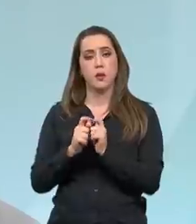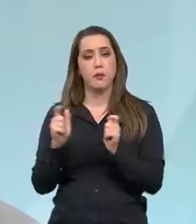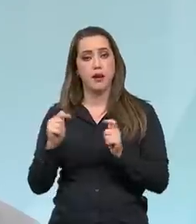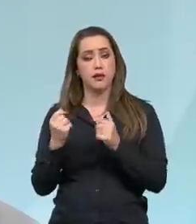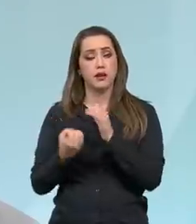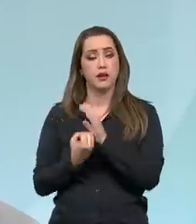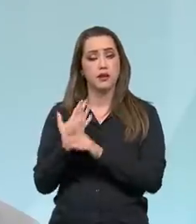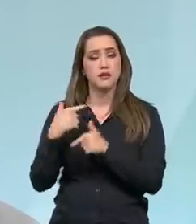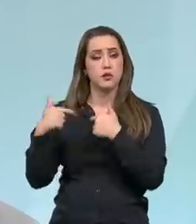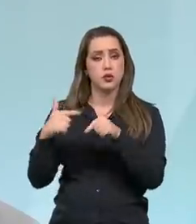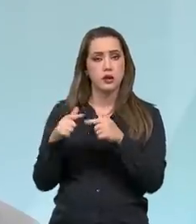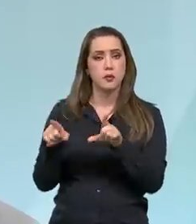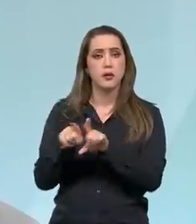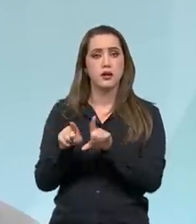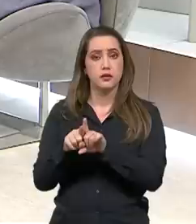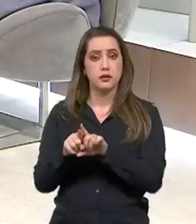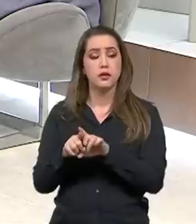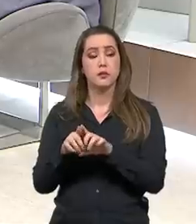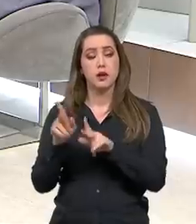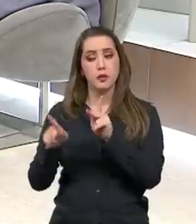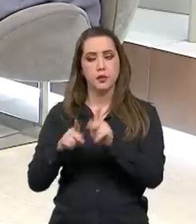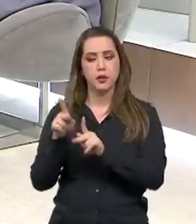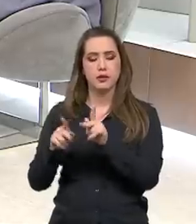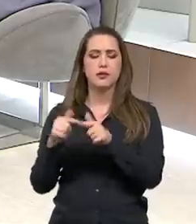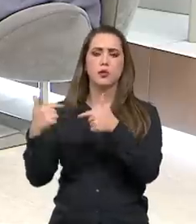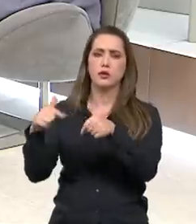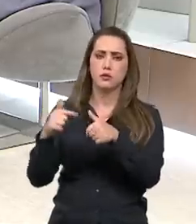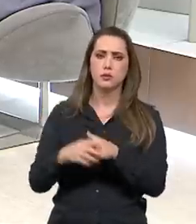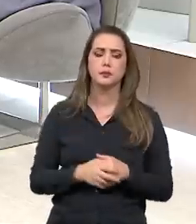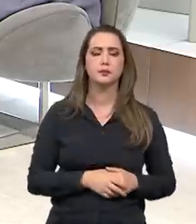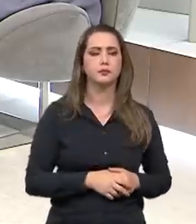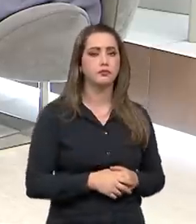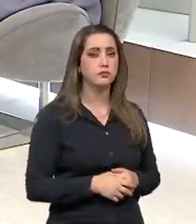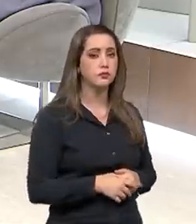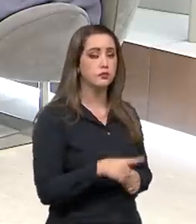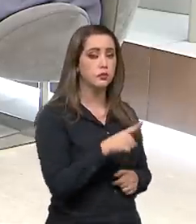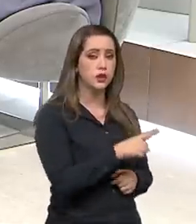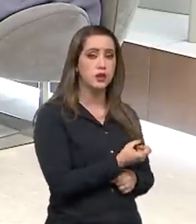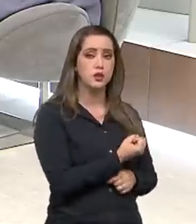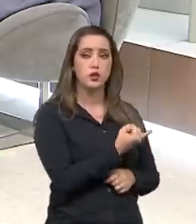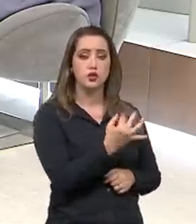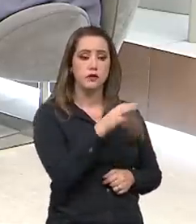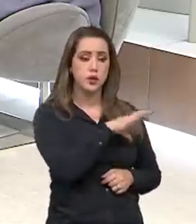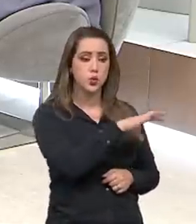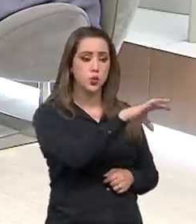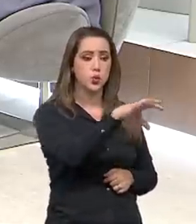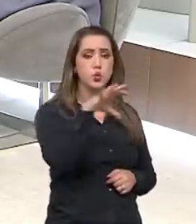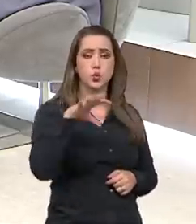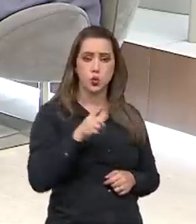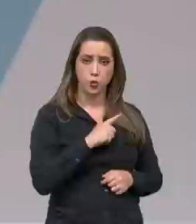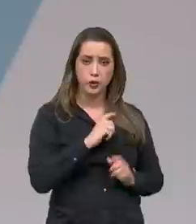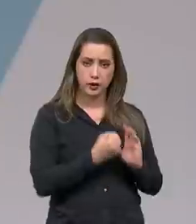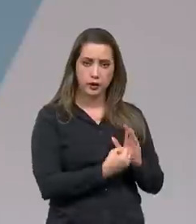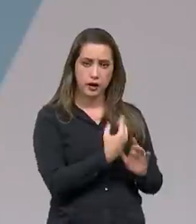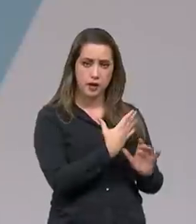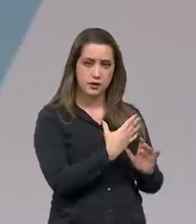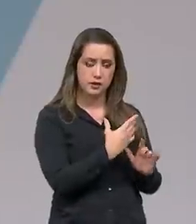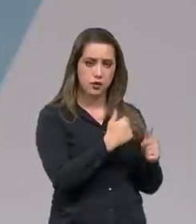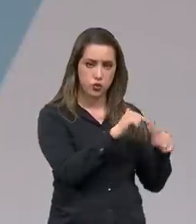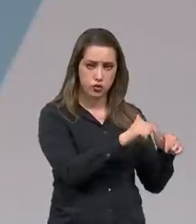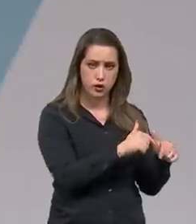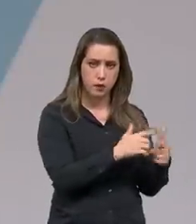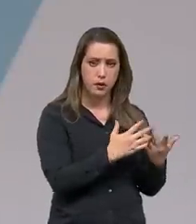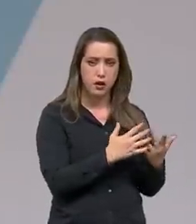pessoas estão procurando mais emprego. Então, essas vagas criadas também se dão nos mais variados setores, segmentos e